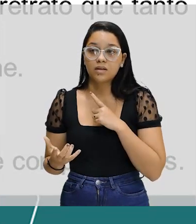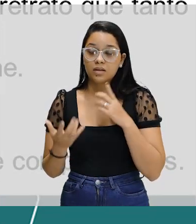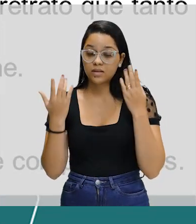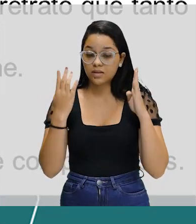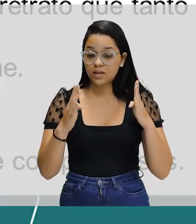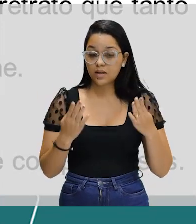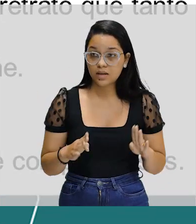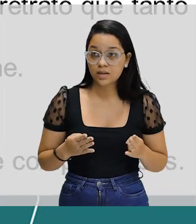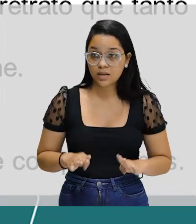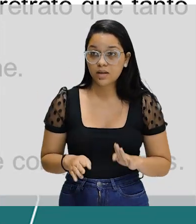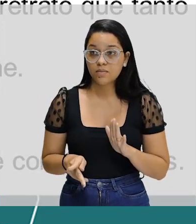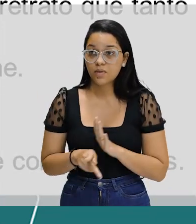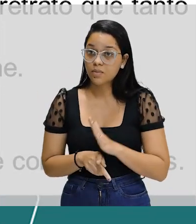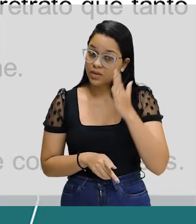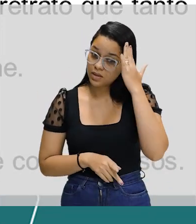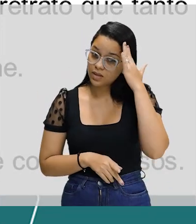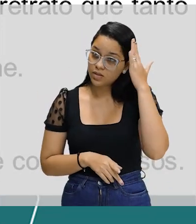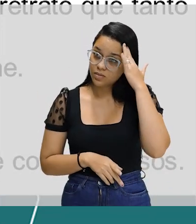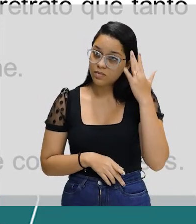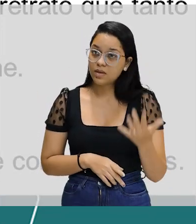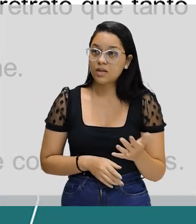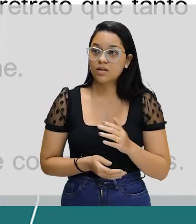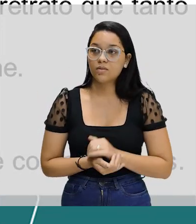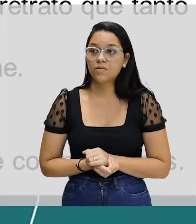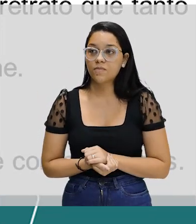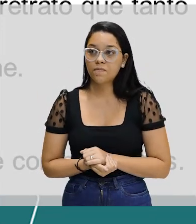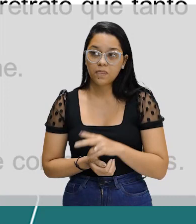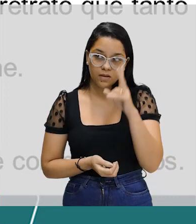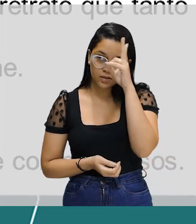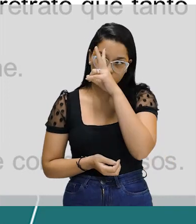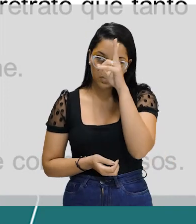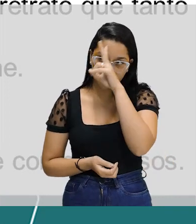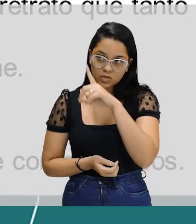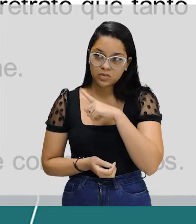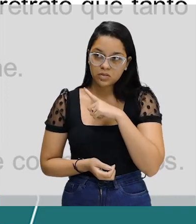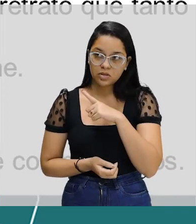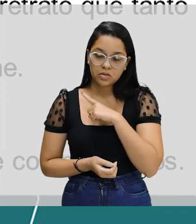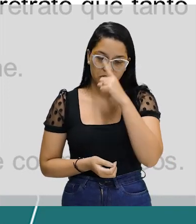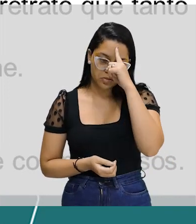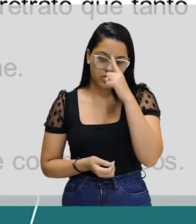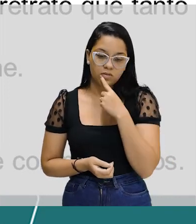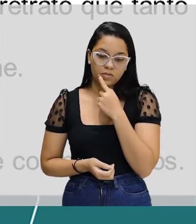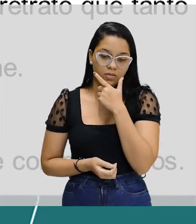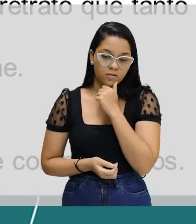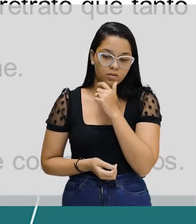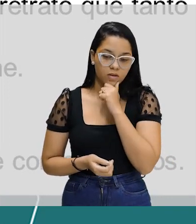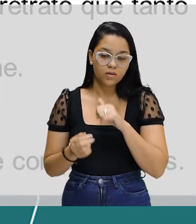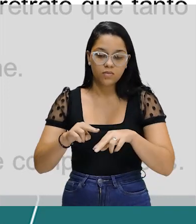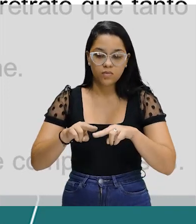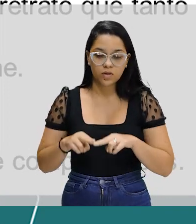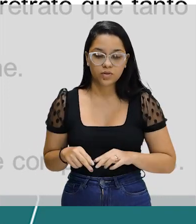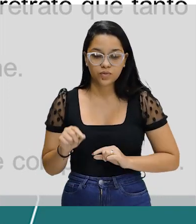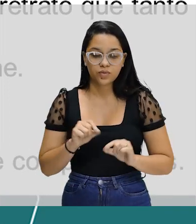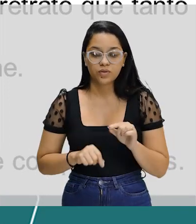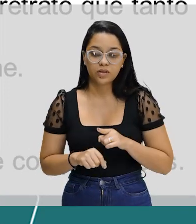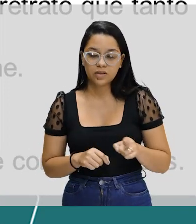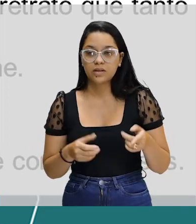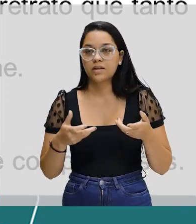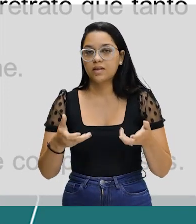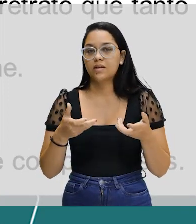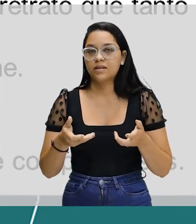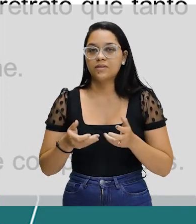análise. Aqui é de interpretação, tá? Não se lembrou de ter um retrato do menino e logo o retratou que tanto